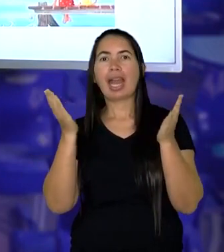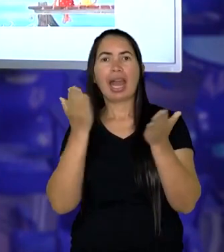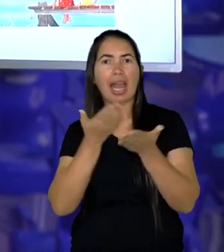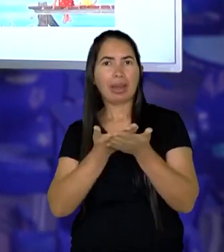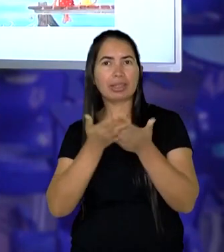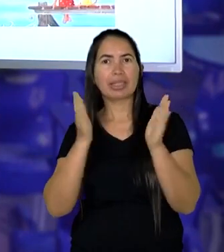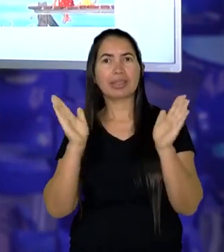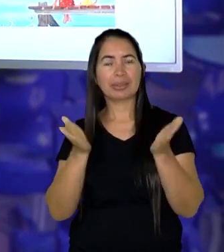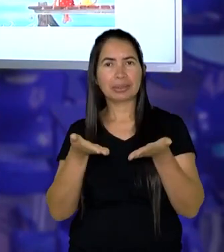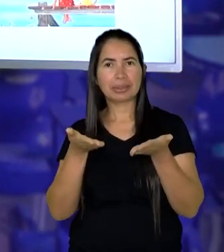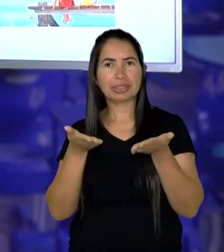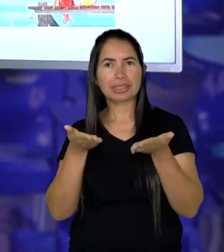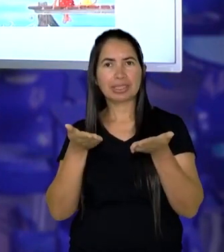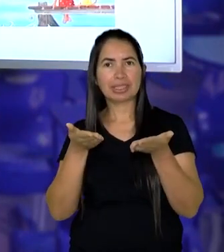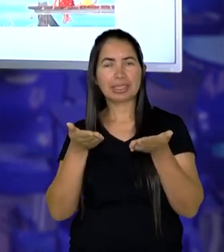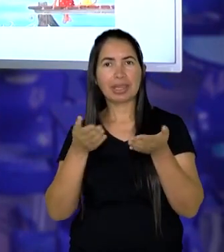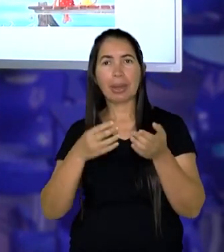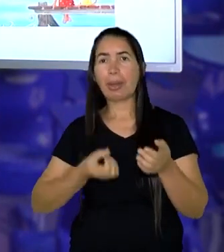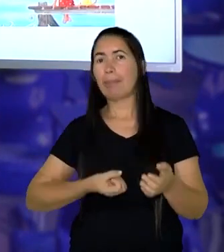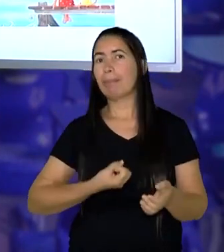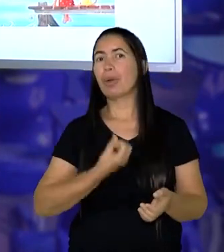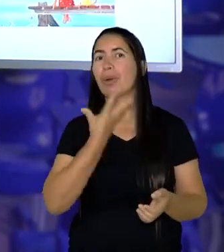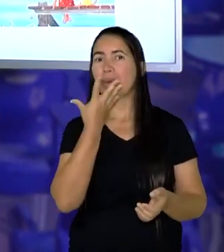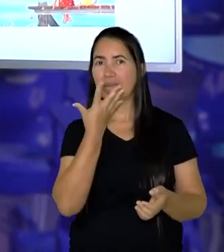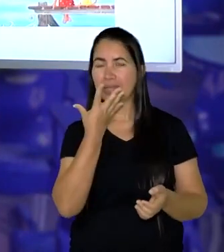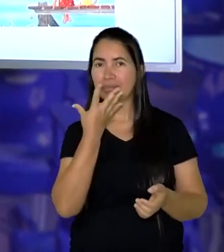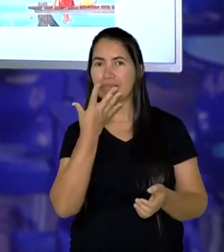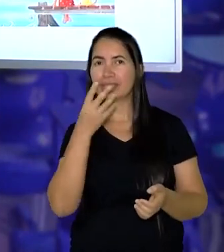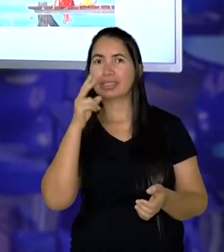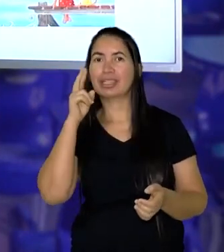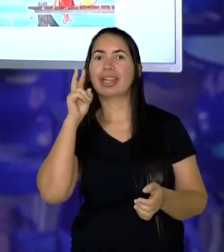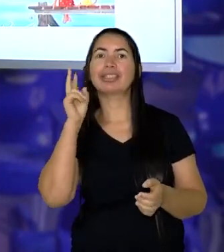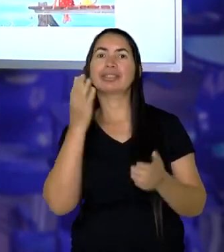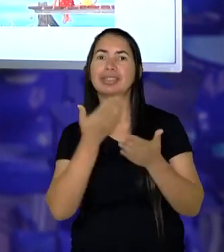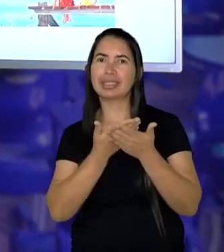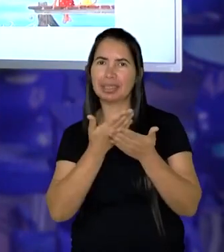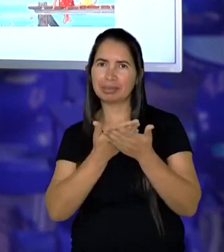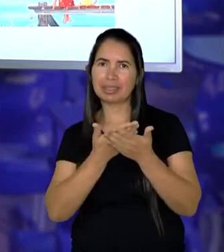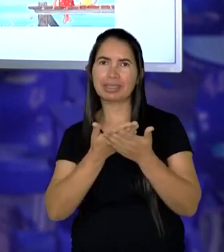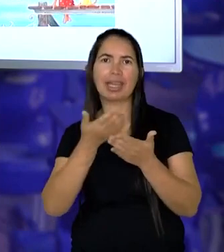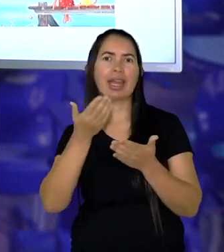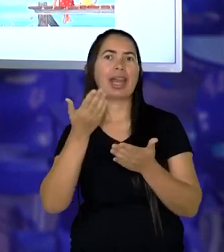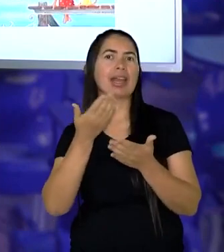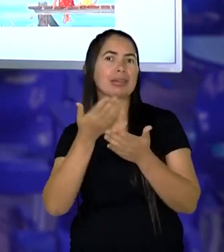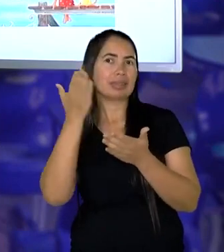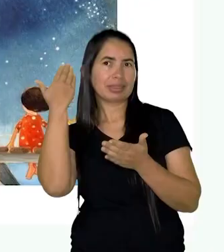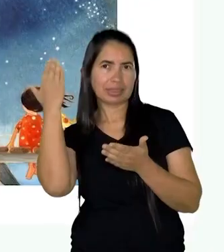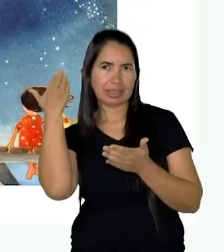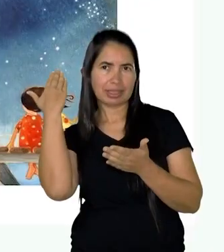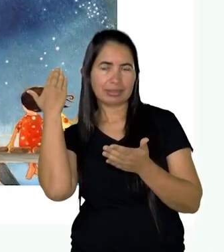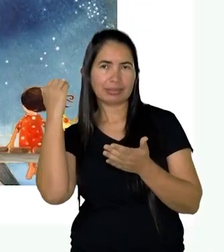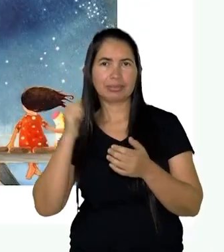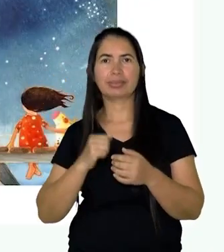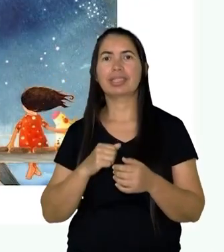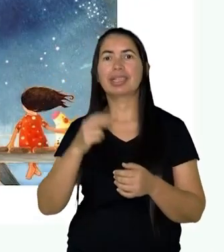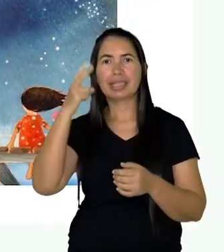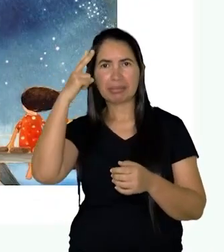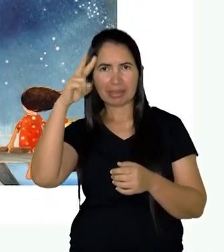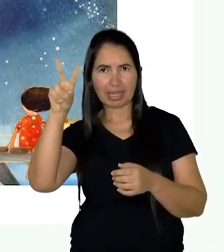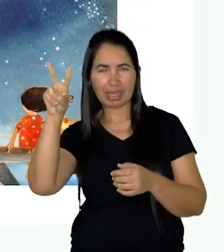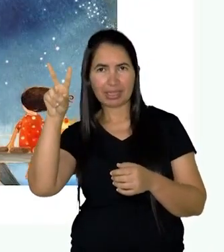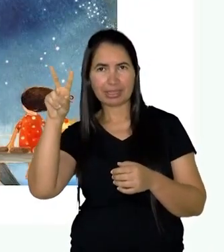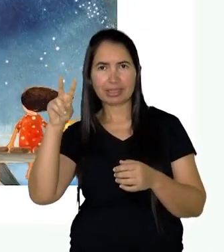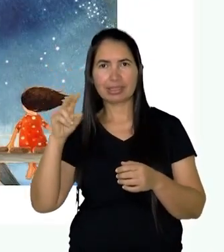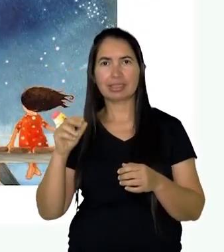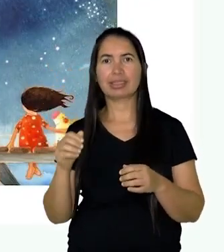Nossa aula hoje vai ser sobre o poema. Nós já vimos poema na aula passada. Vamos relembrar